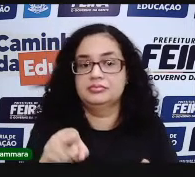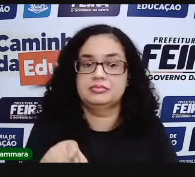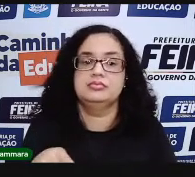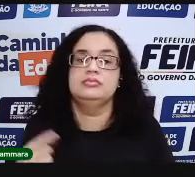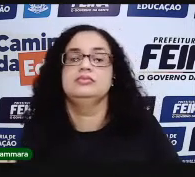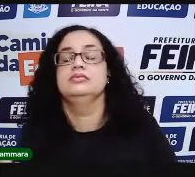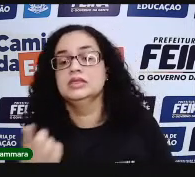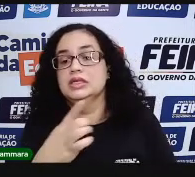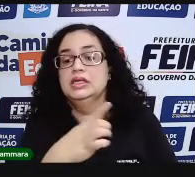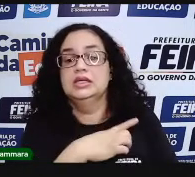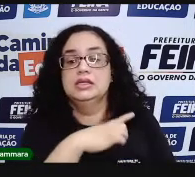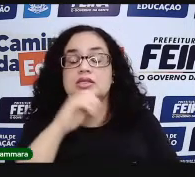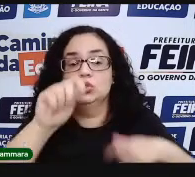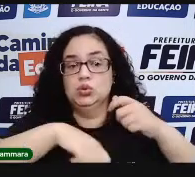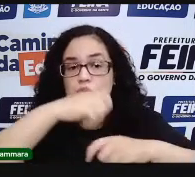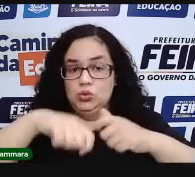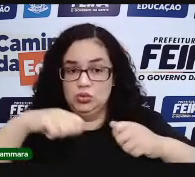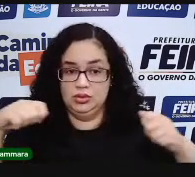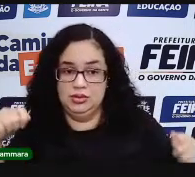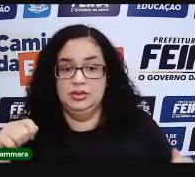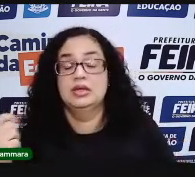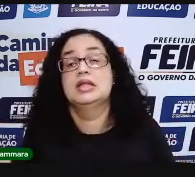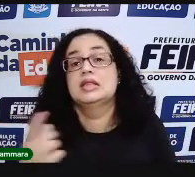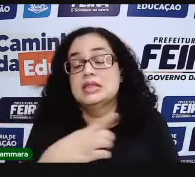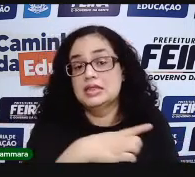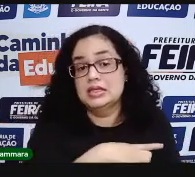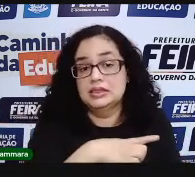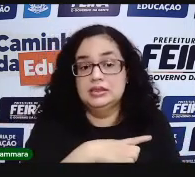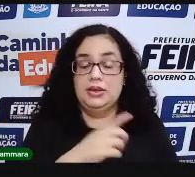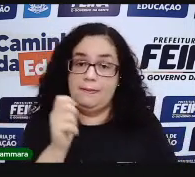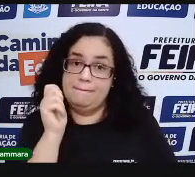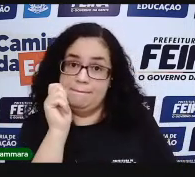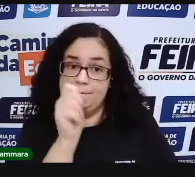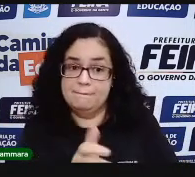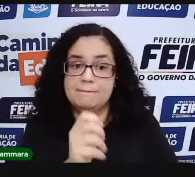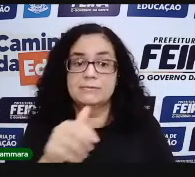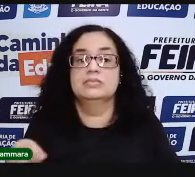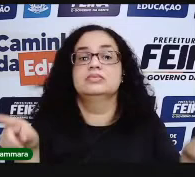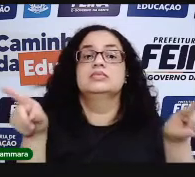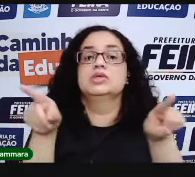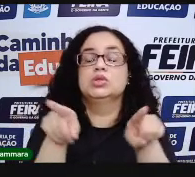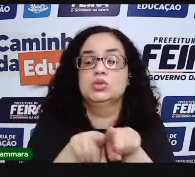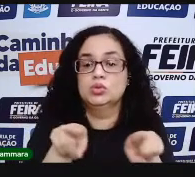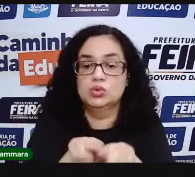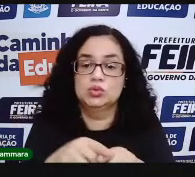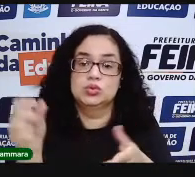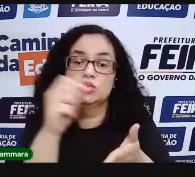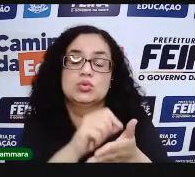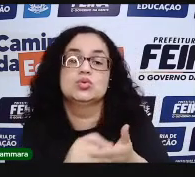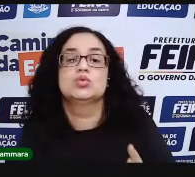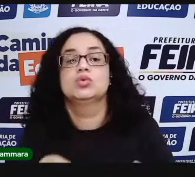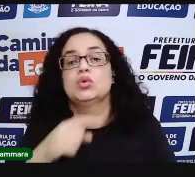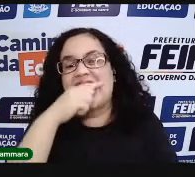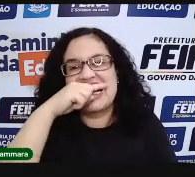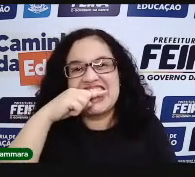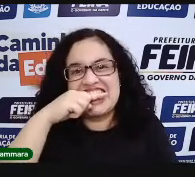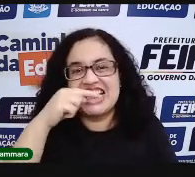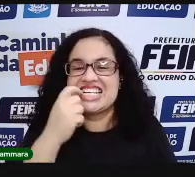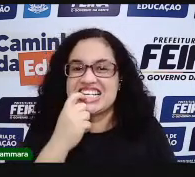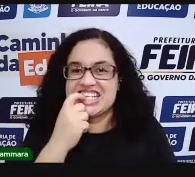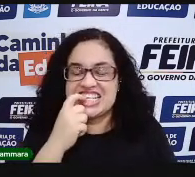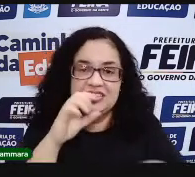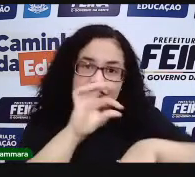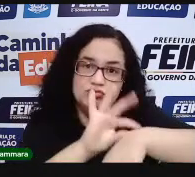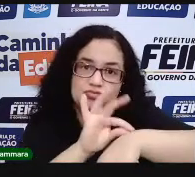que vocês estão vendo. Tem uma corda cheia de nós. Temos também as pedrinhas. E temos também os riscos nos ossos.